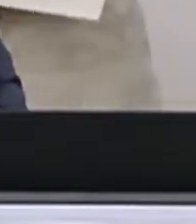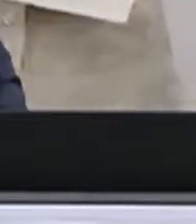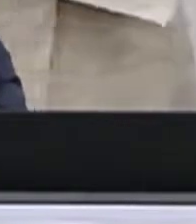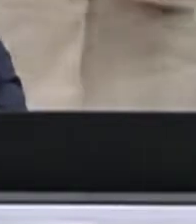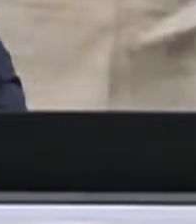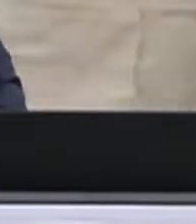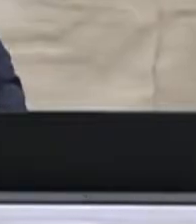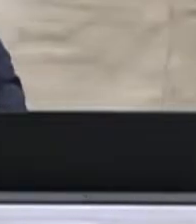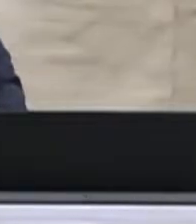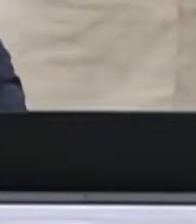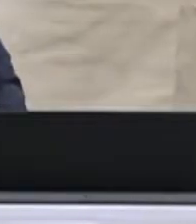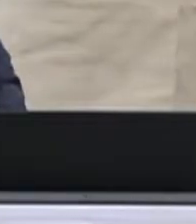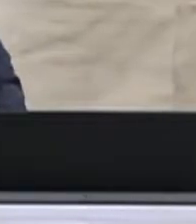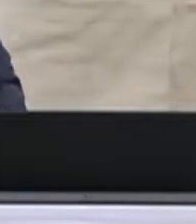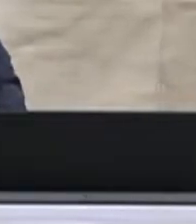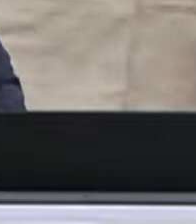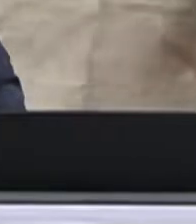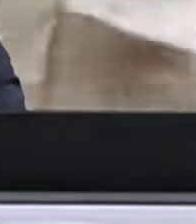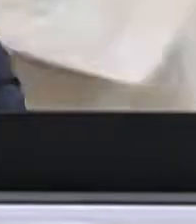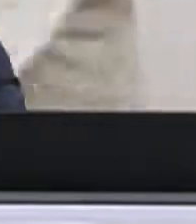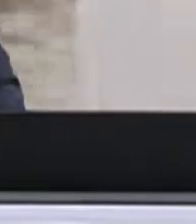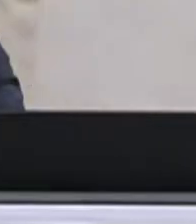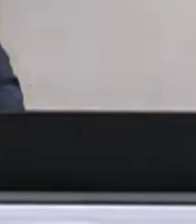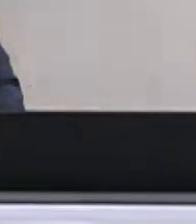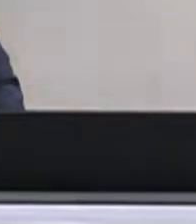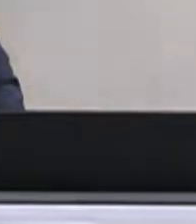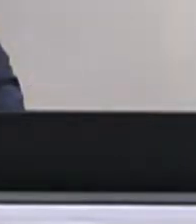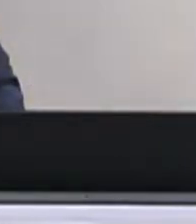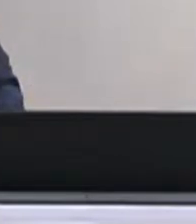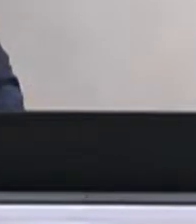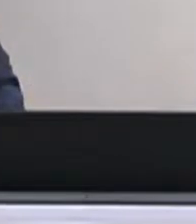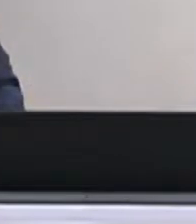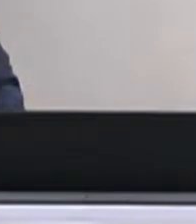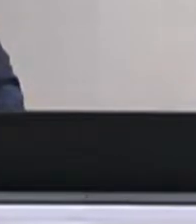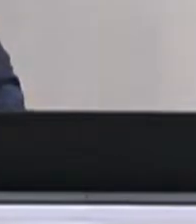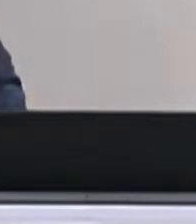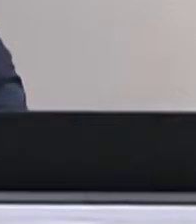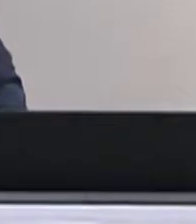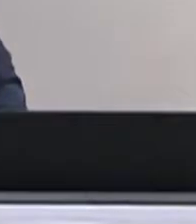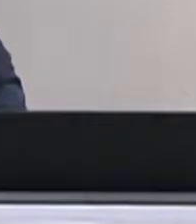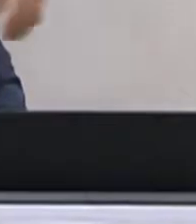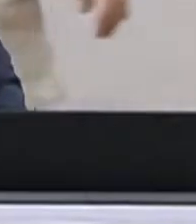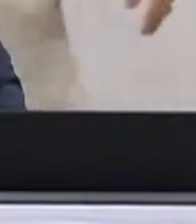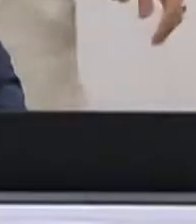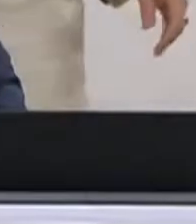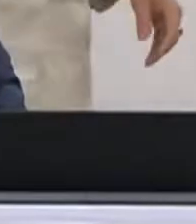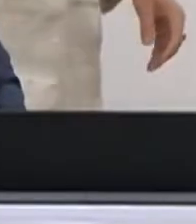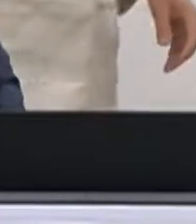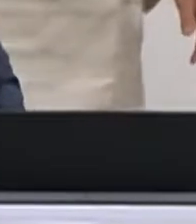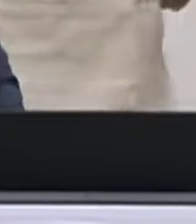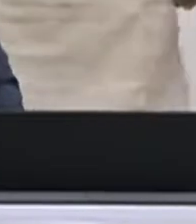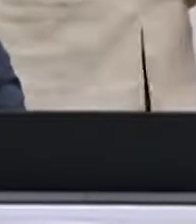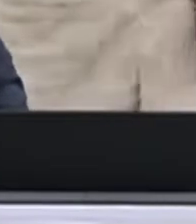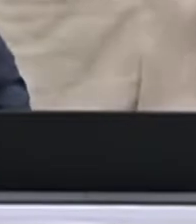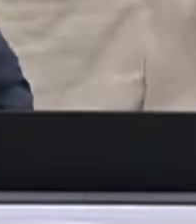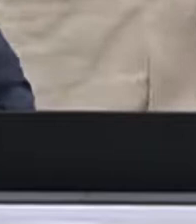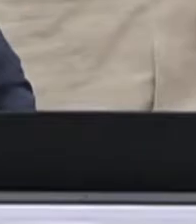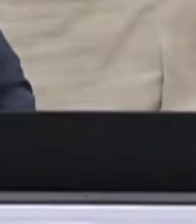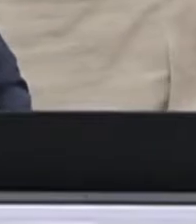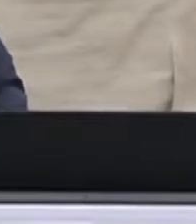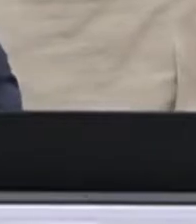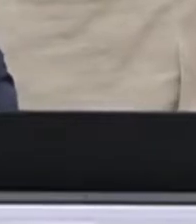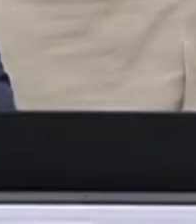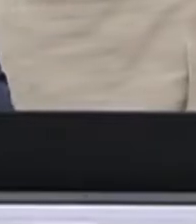presidente do Instituto Cultural Minas Bahia de Capoeira, membro da Comissão Salva Guarda da Capoeira de Minas